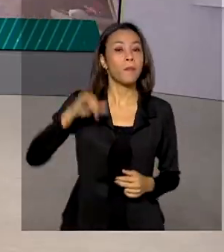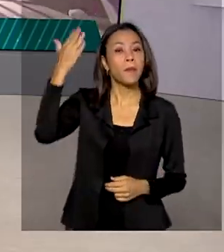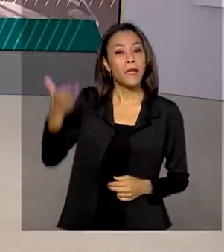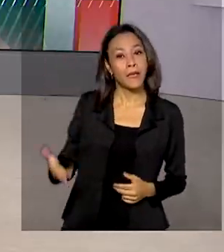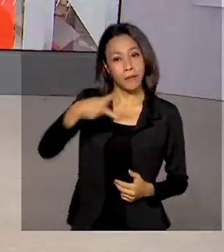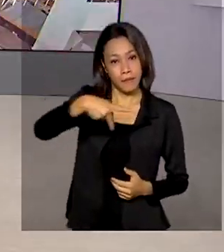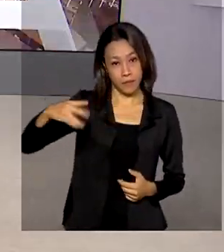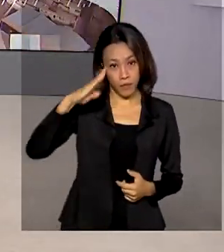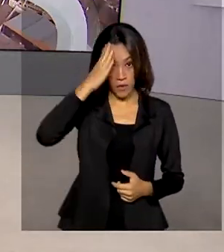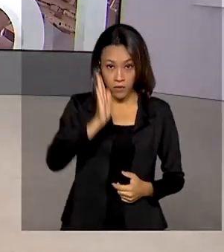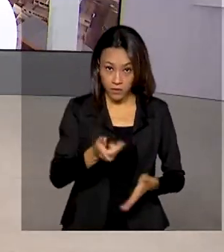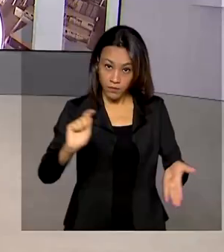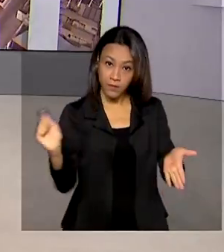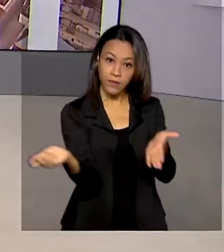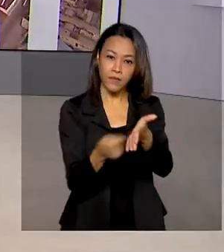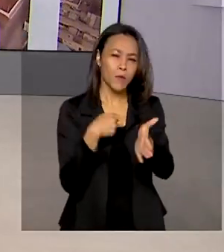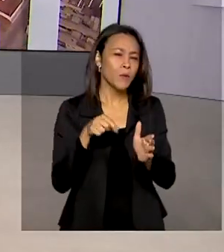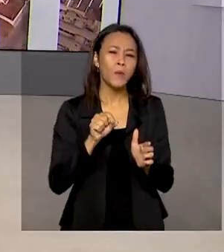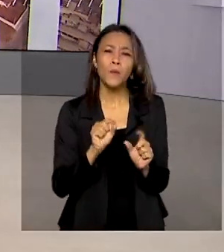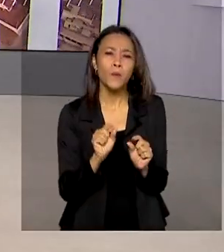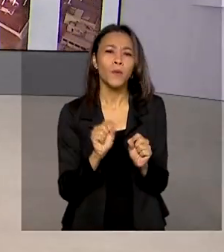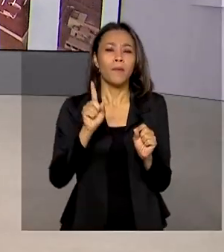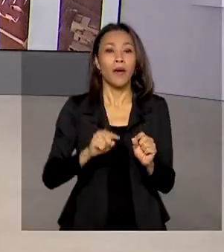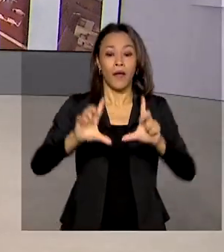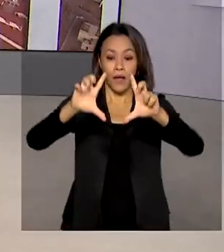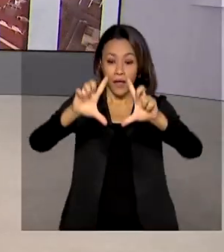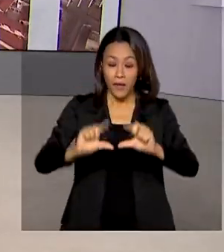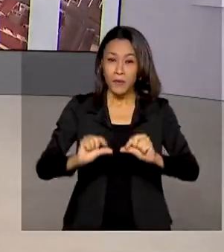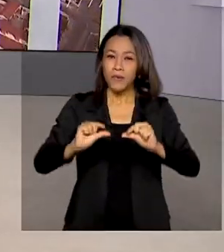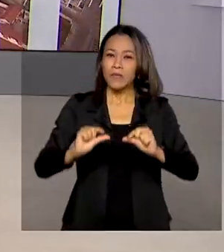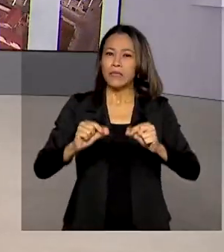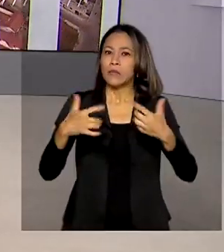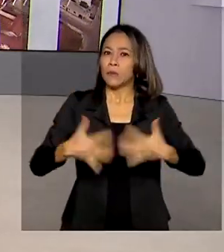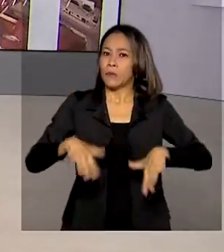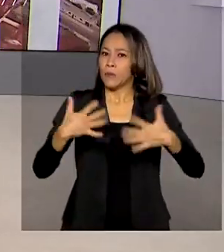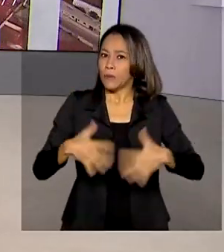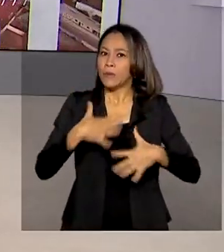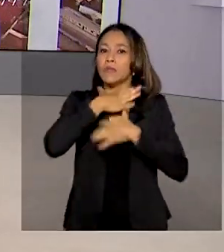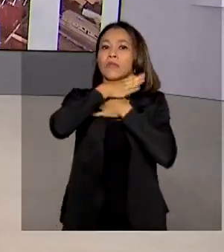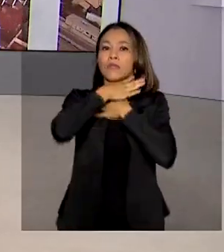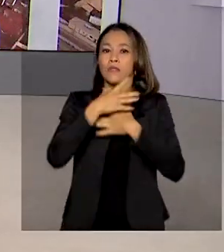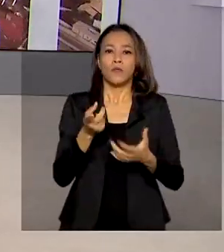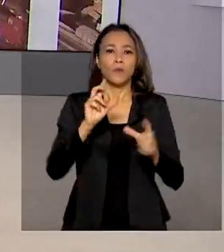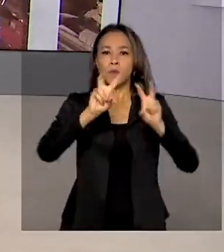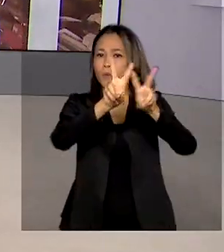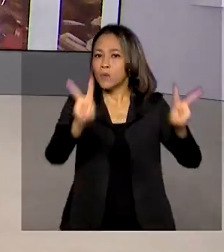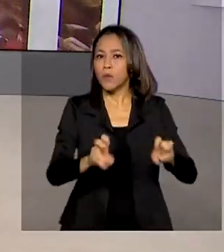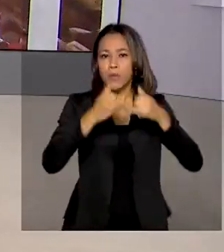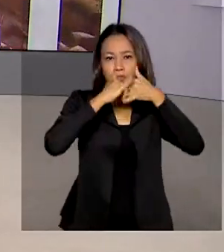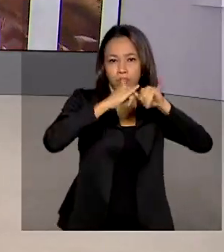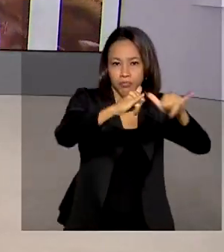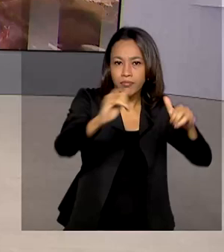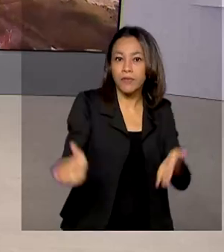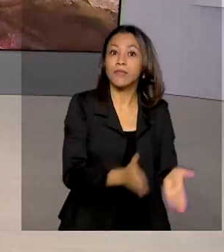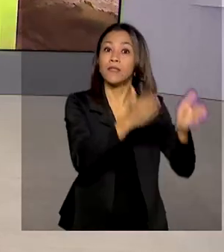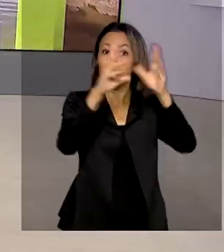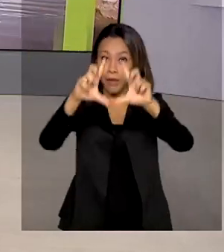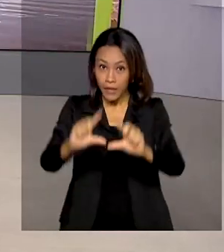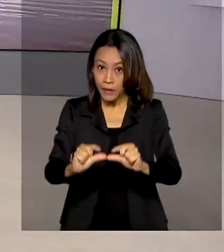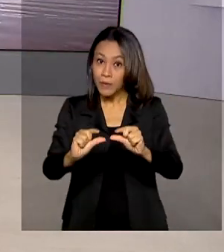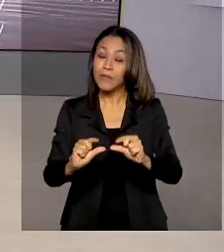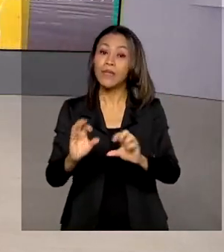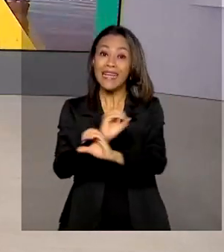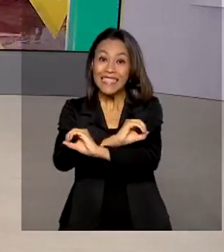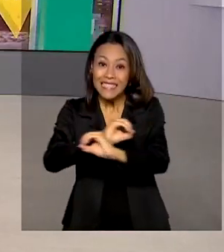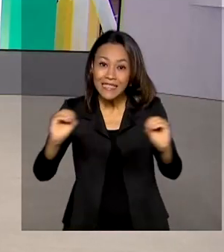Bolsonaro assinou medidas para aliviar o bolso do consumidor em relação à conta de energia elétrica e também para reduzir a zero